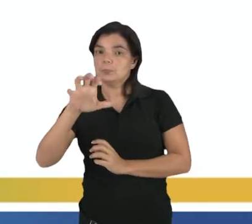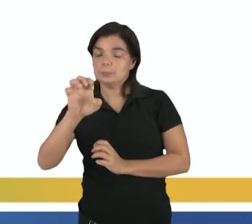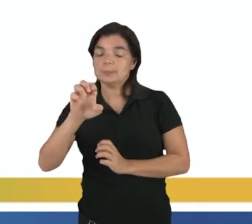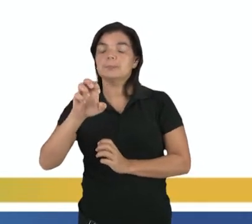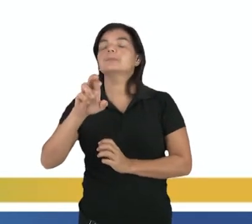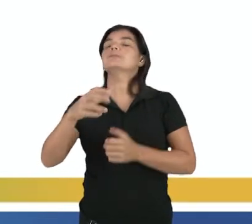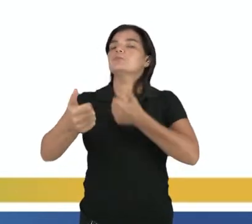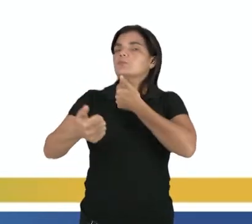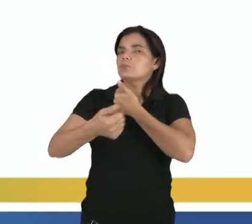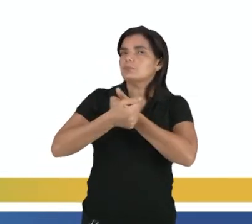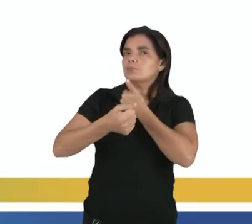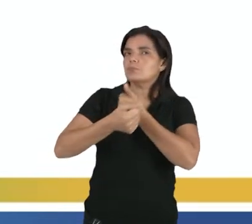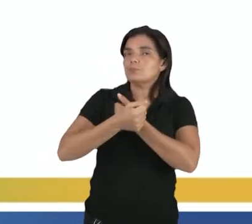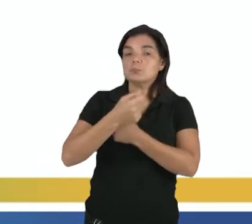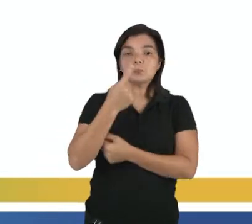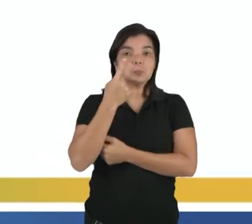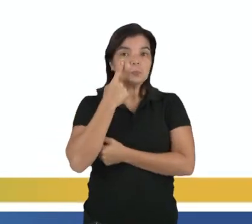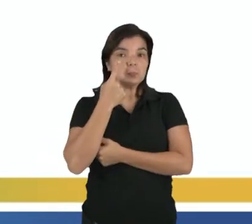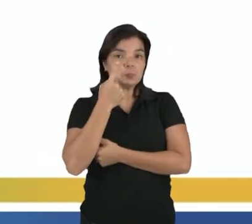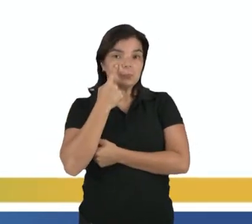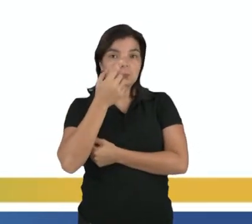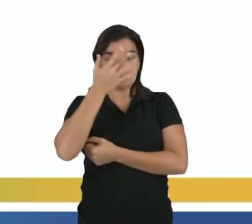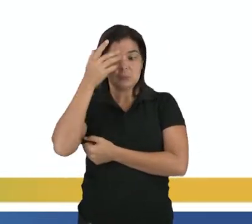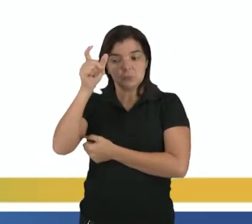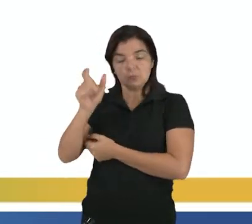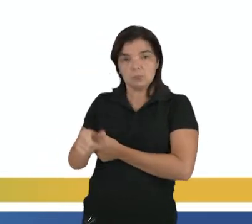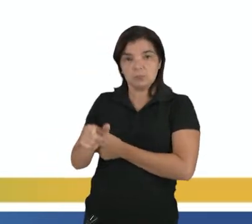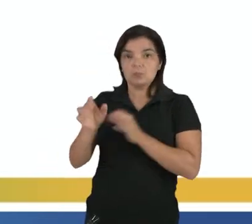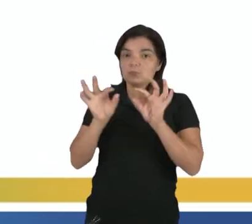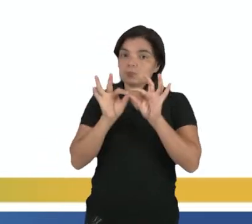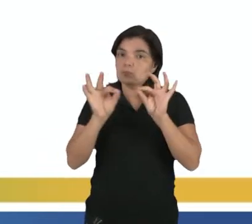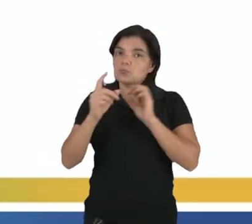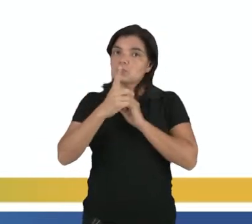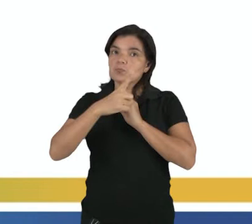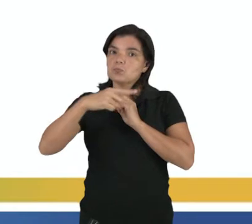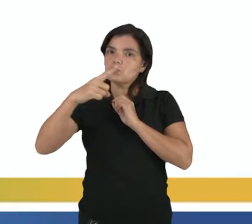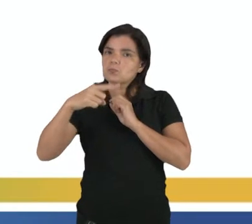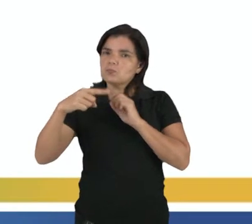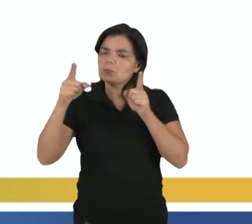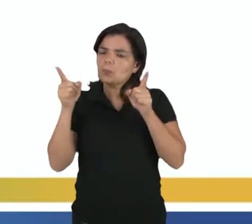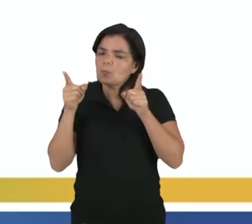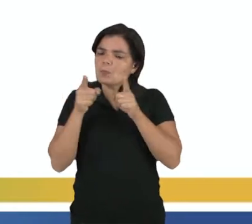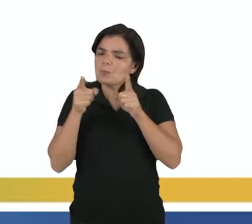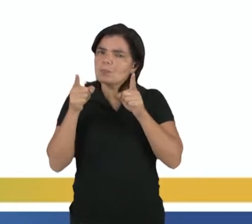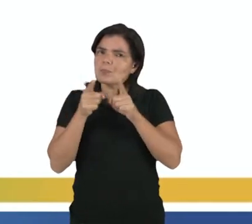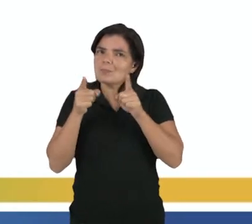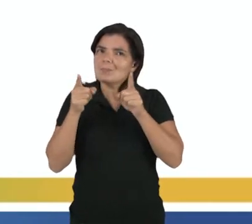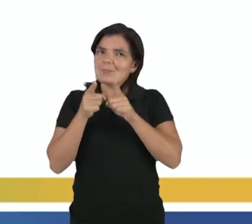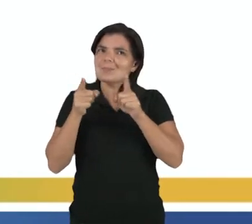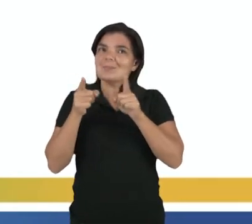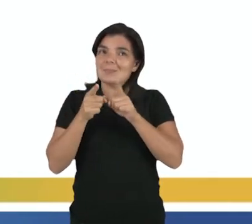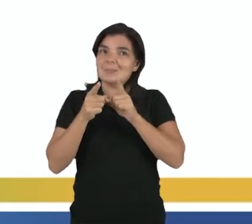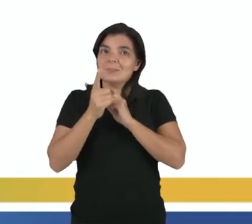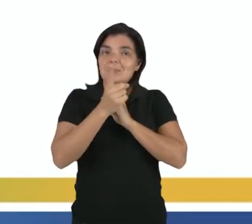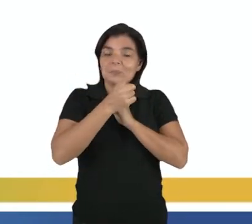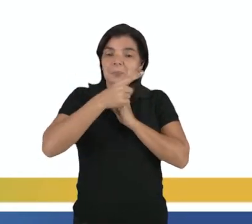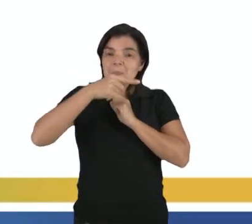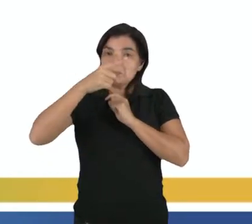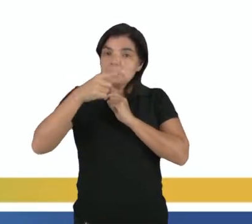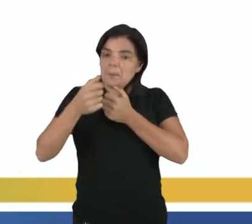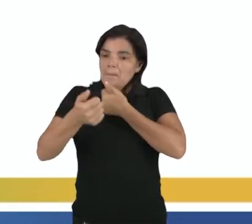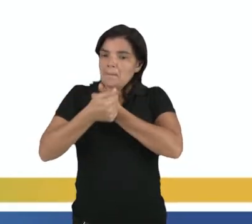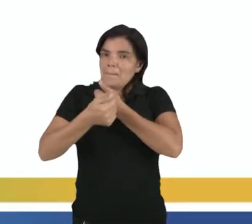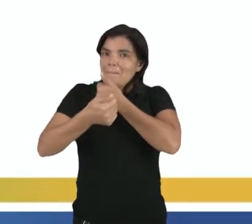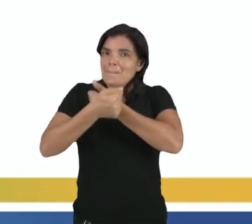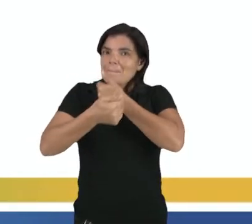aproximando aqui desse observador, os comprimentos de onda vão ficando pequenininhos, ó. Uma onda vai ficando sempre mais